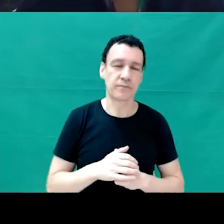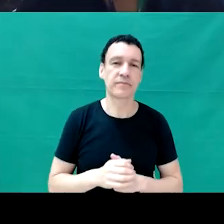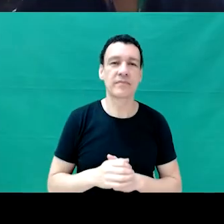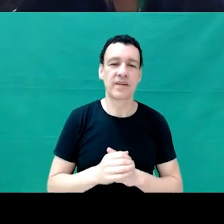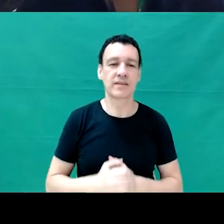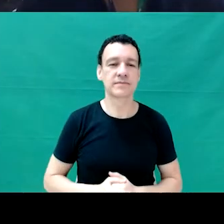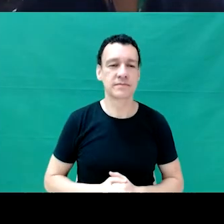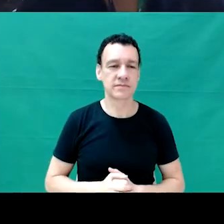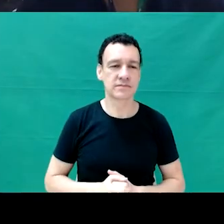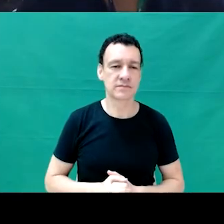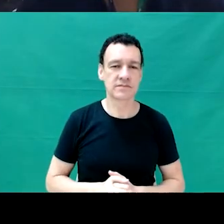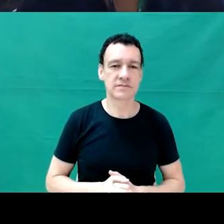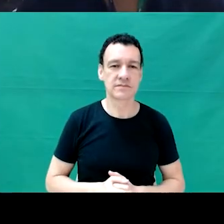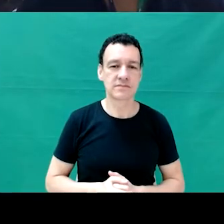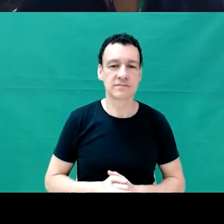contextualizar.